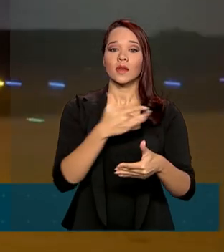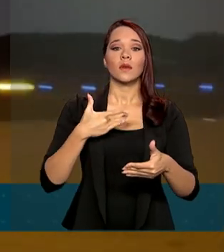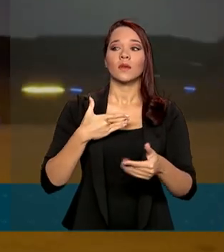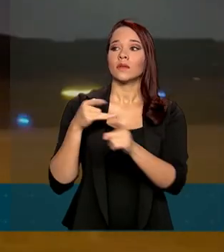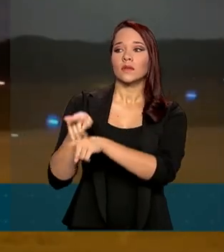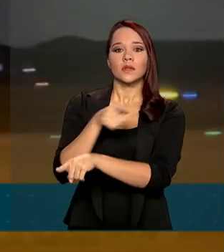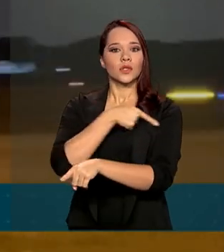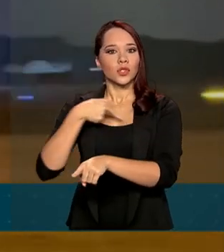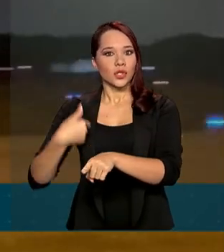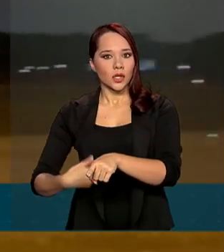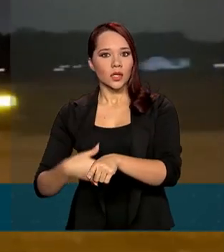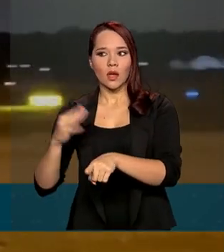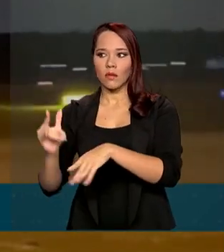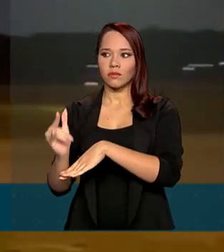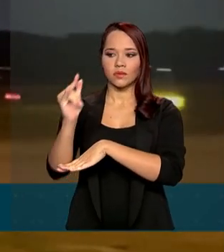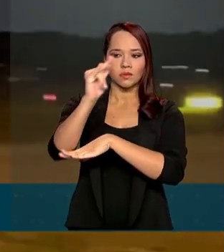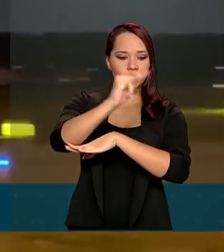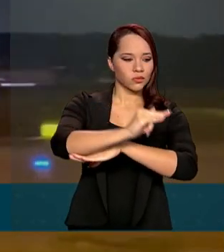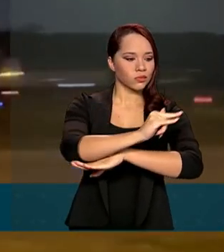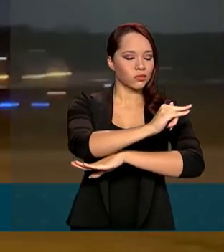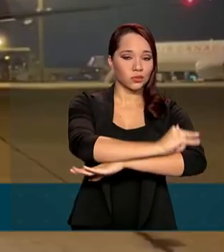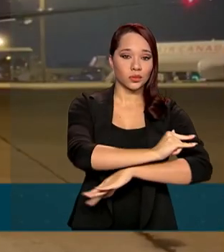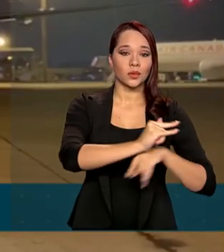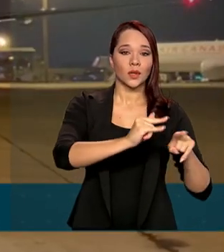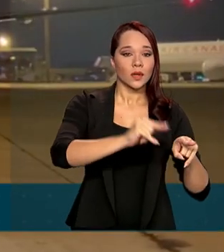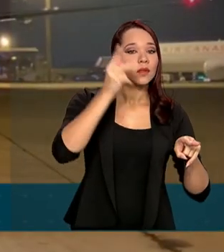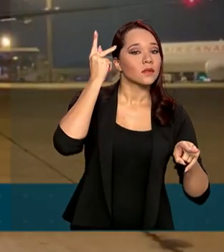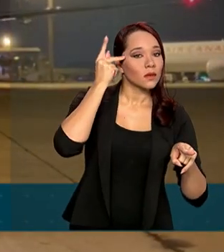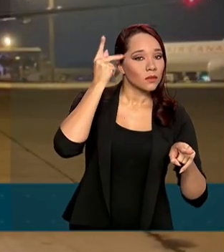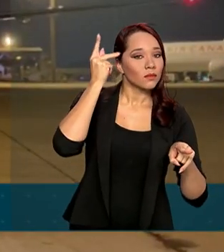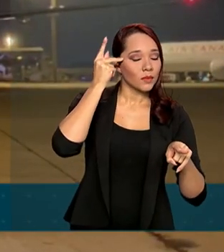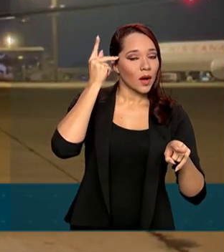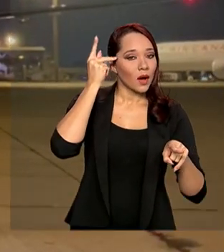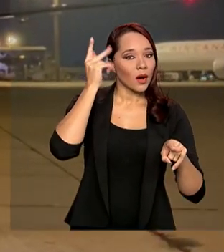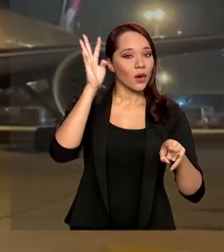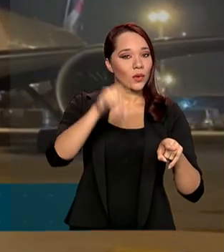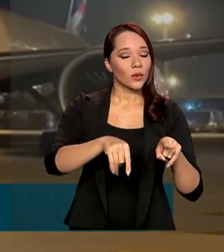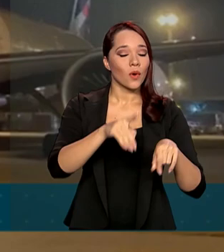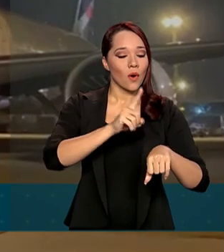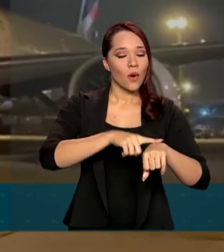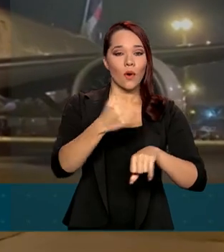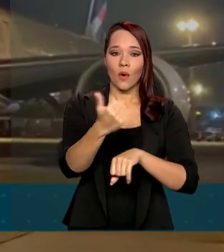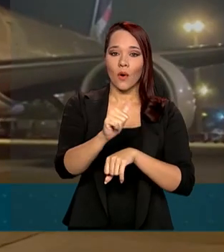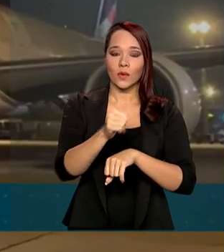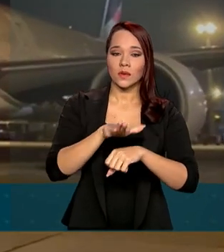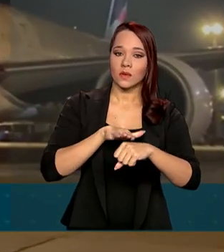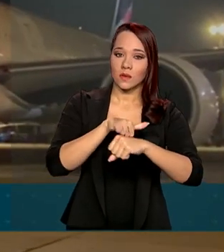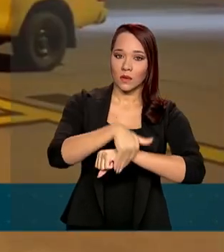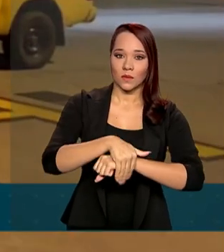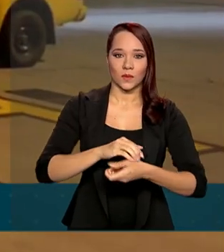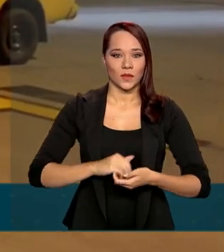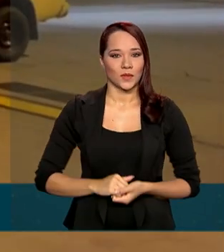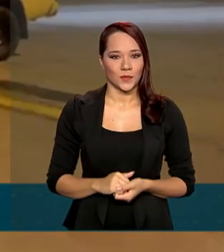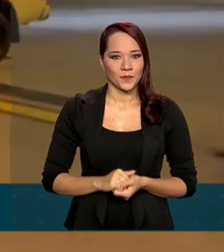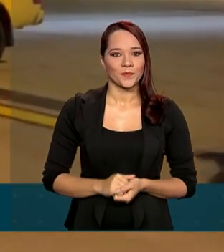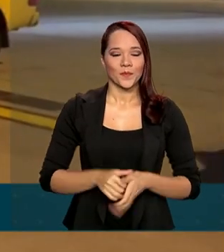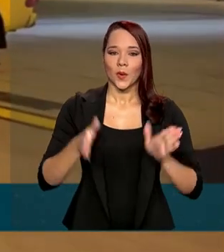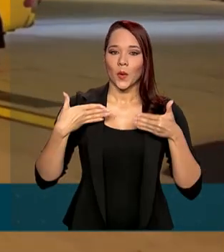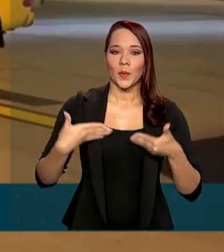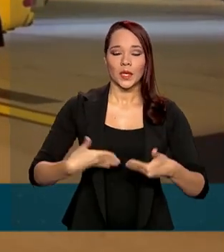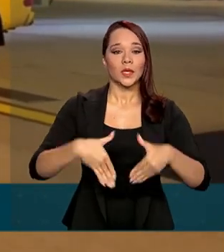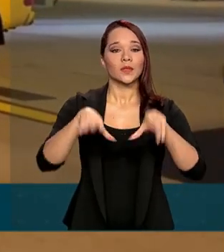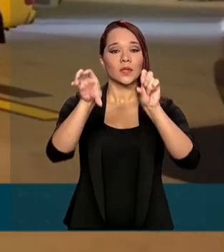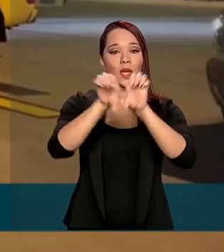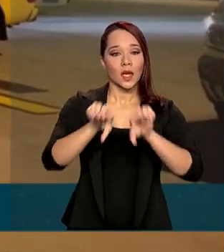China e pousou no Aeroporto Internacional de São Paulo, em Guarulhos, às 11 horas da noite. O ministro da